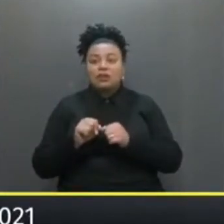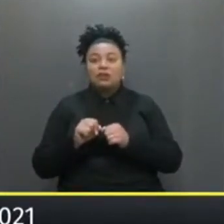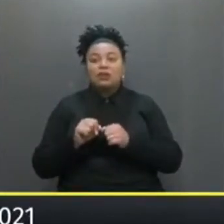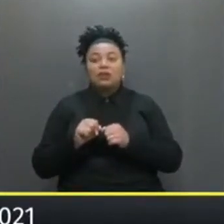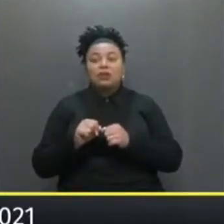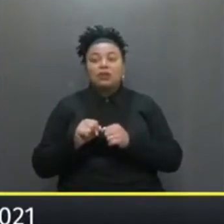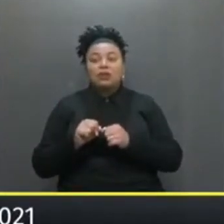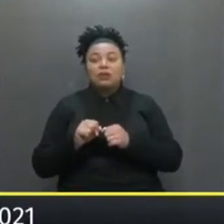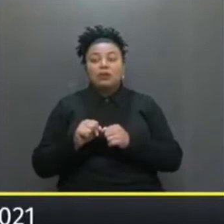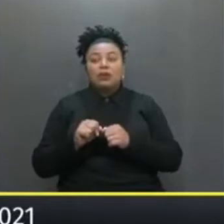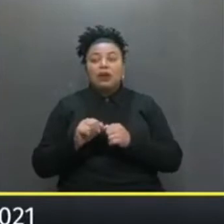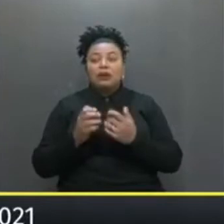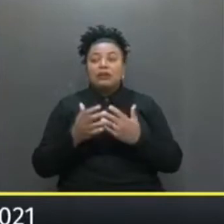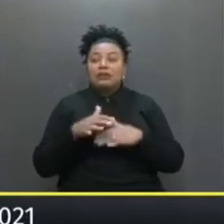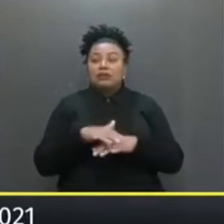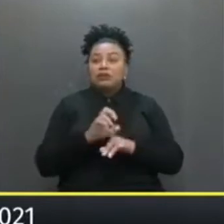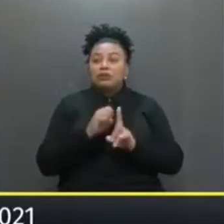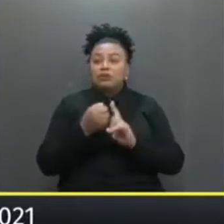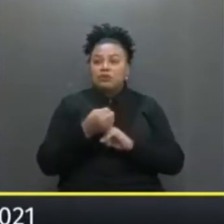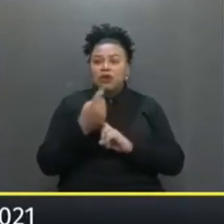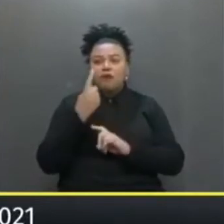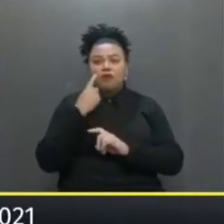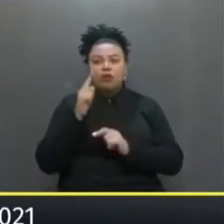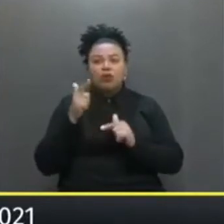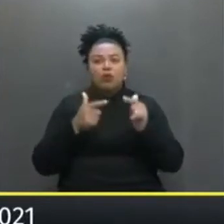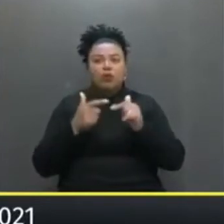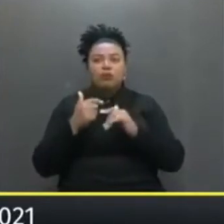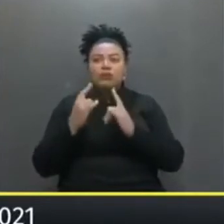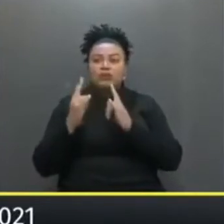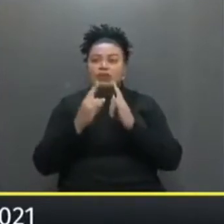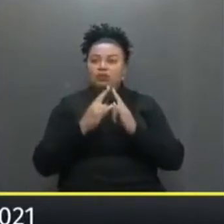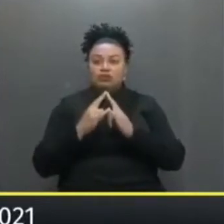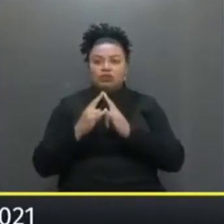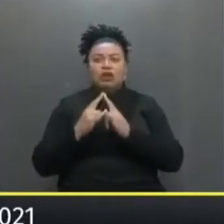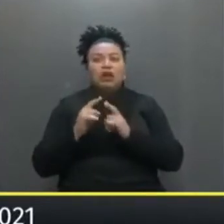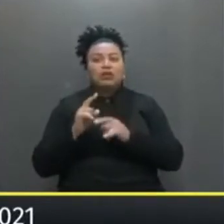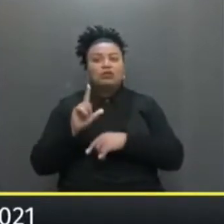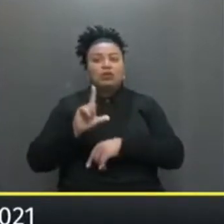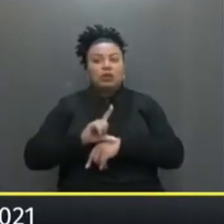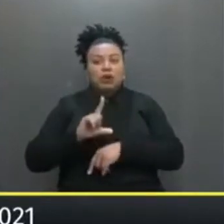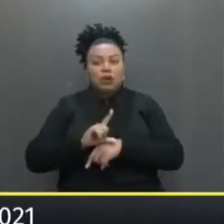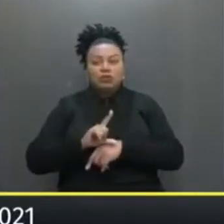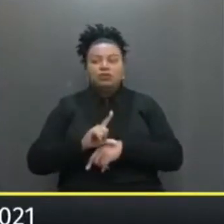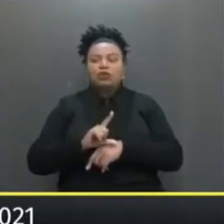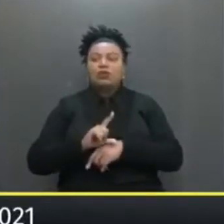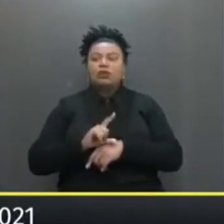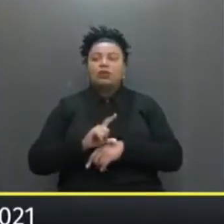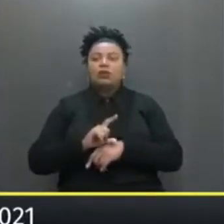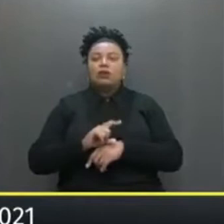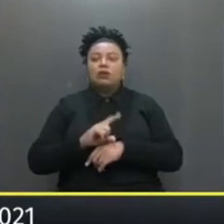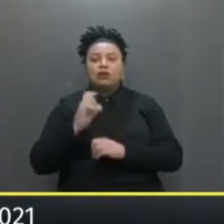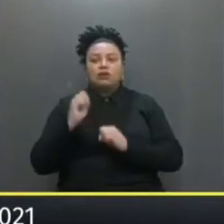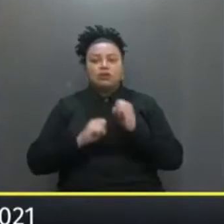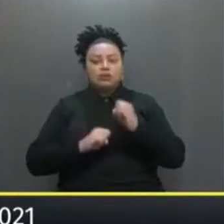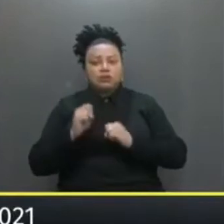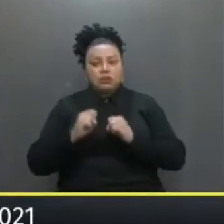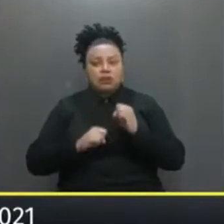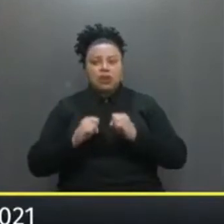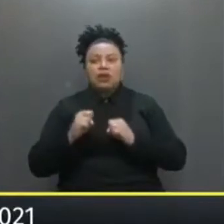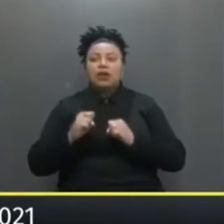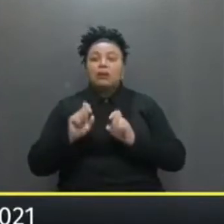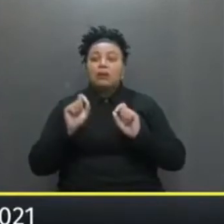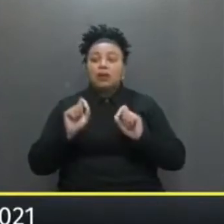inserção social Buscando Outras entidades Buscando Entidades lojistas Buscando A indústria